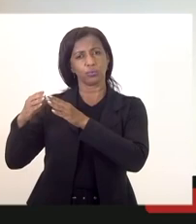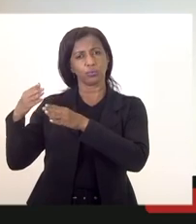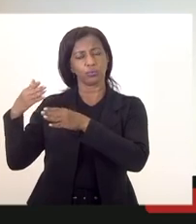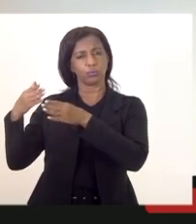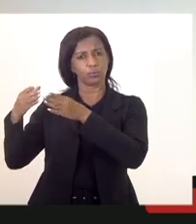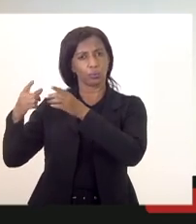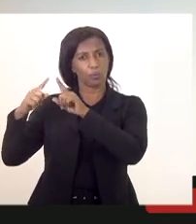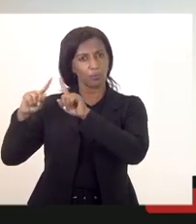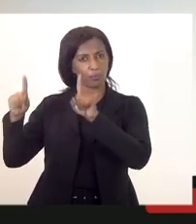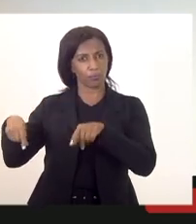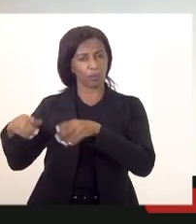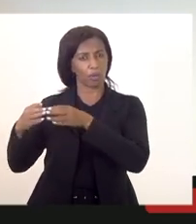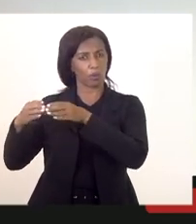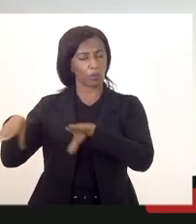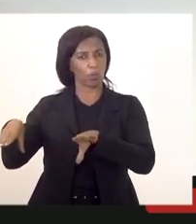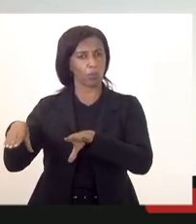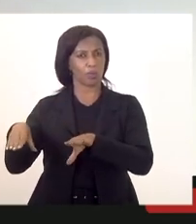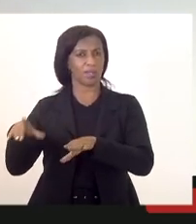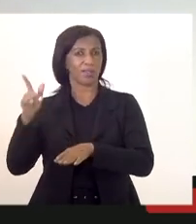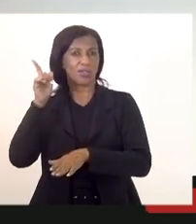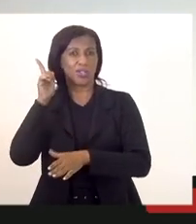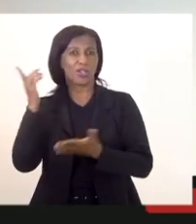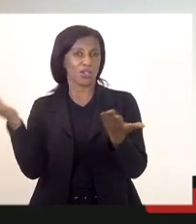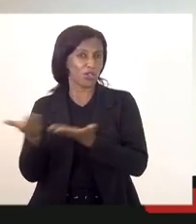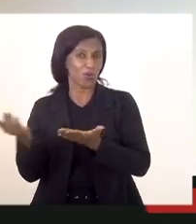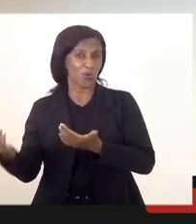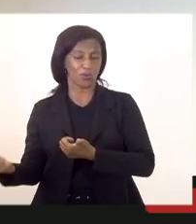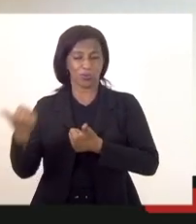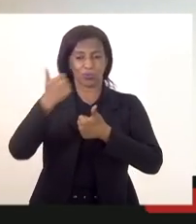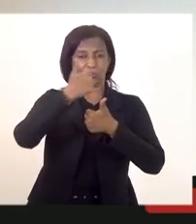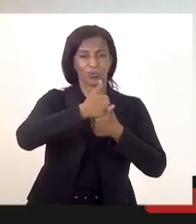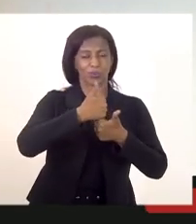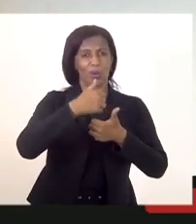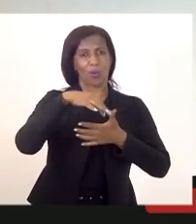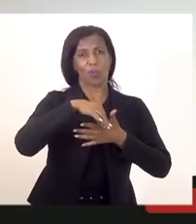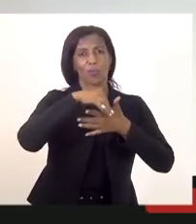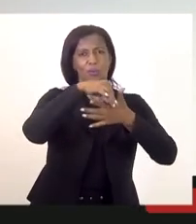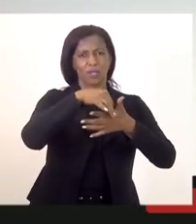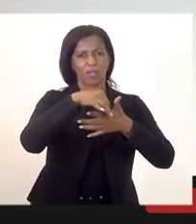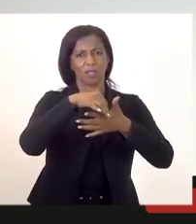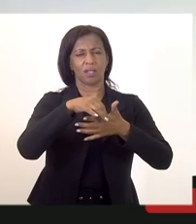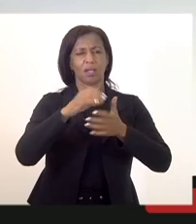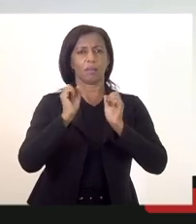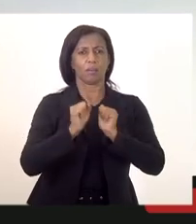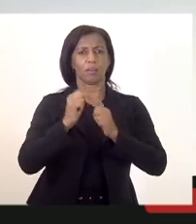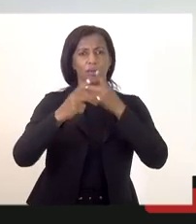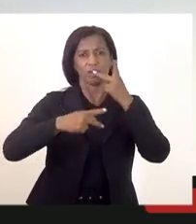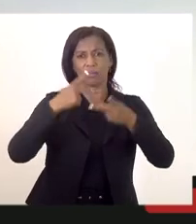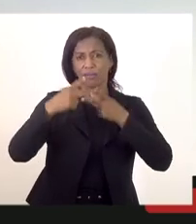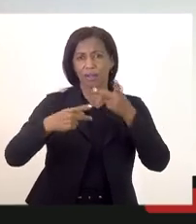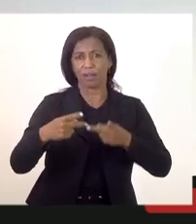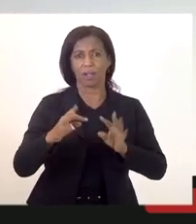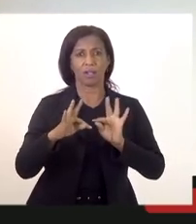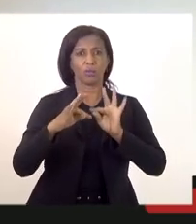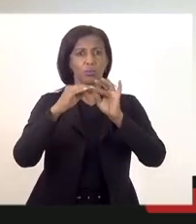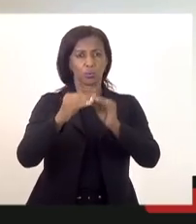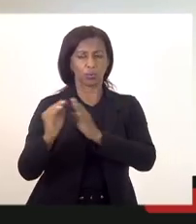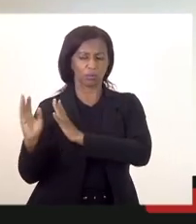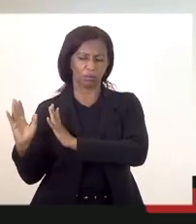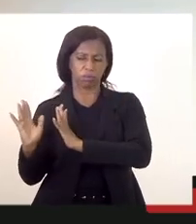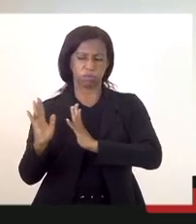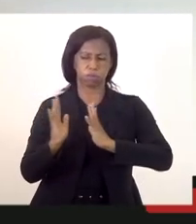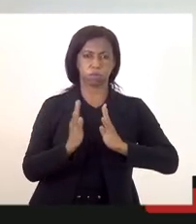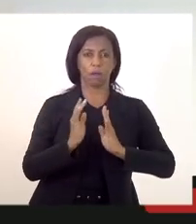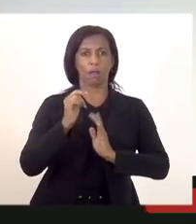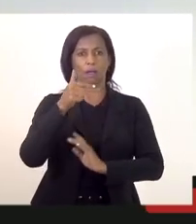que me colocaram hoje como representante e poder passar aqui mais ou menos tudo que a gente vem passando mais ou menos há